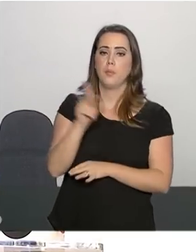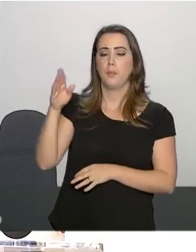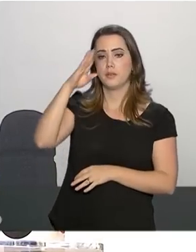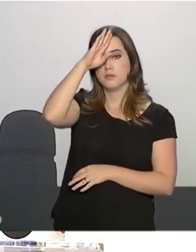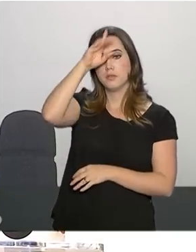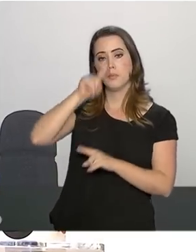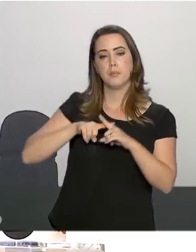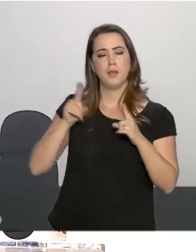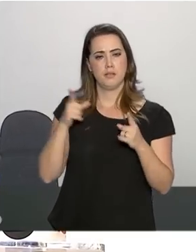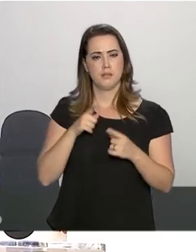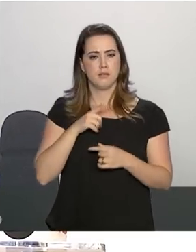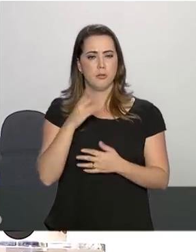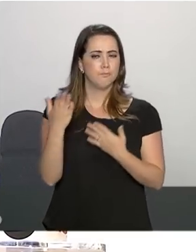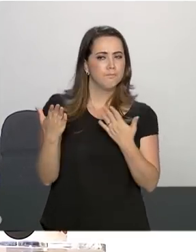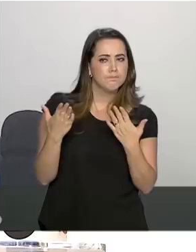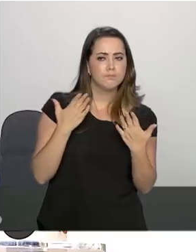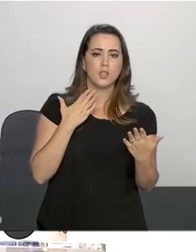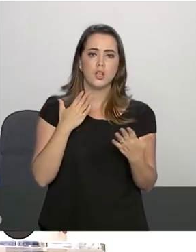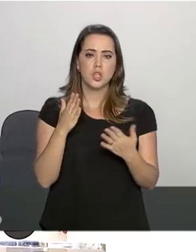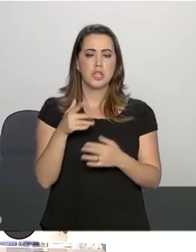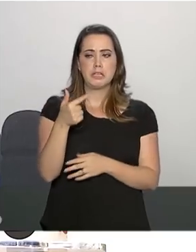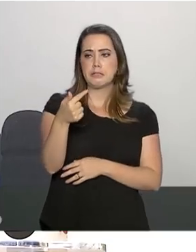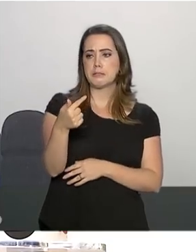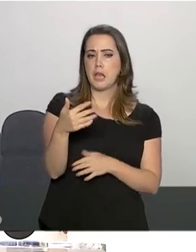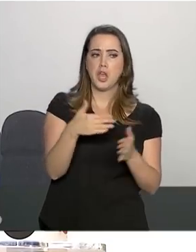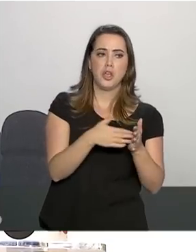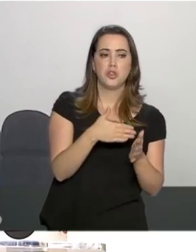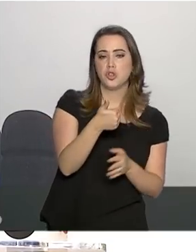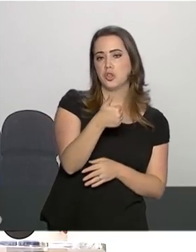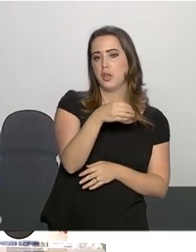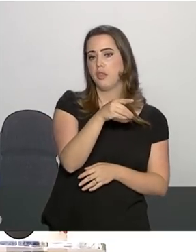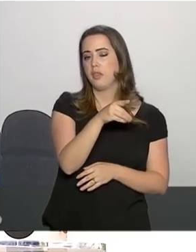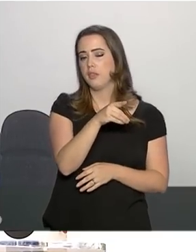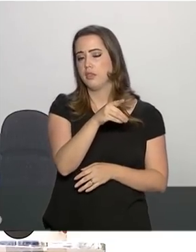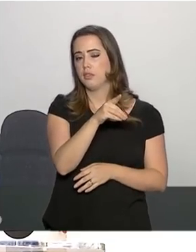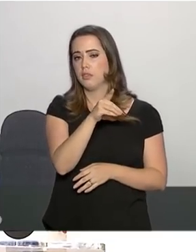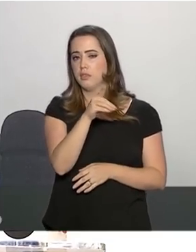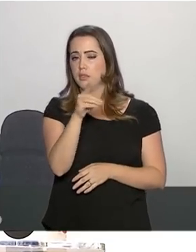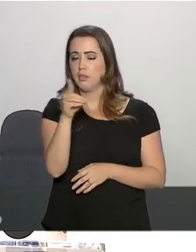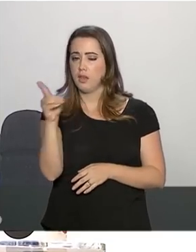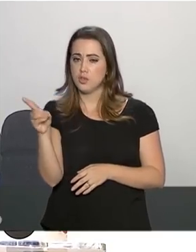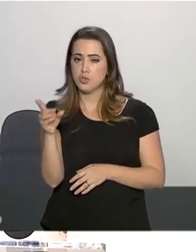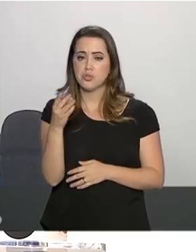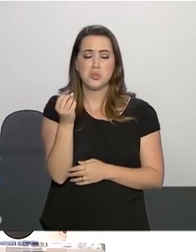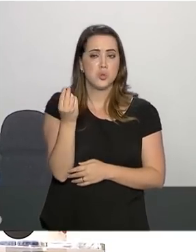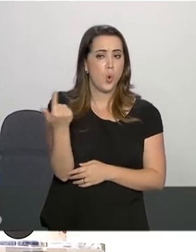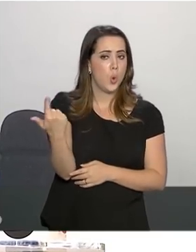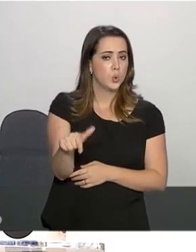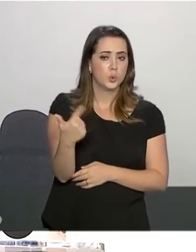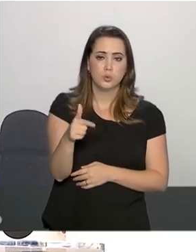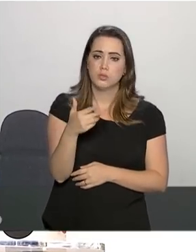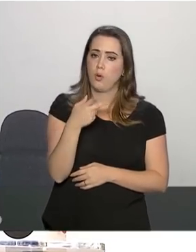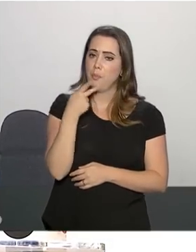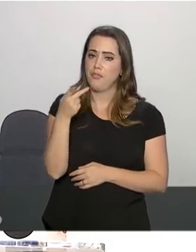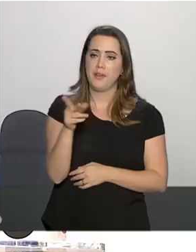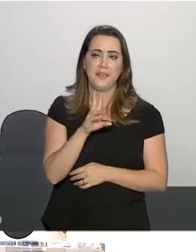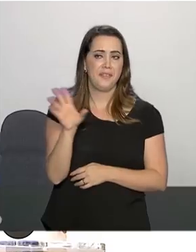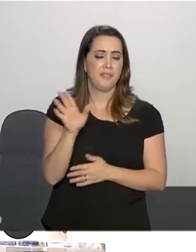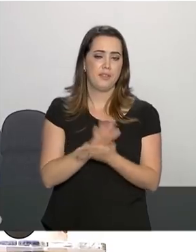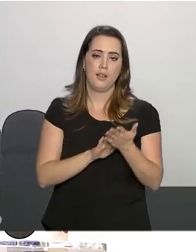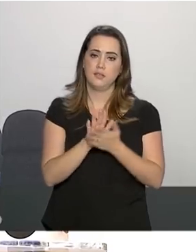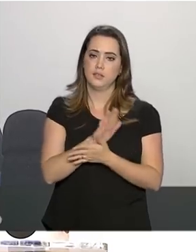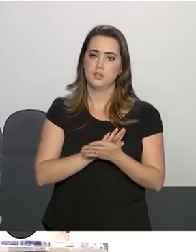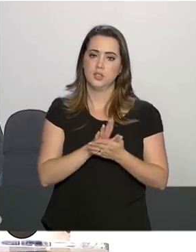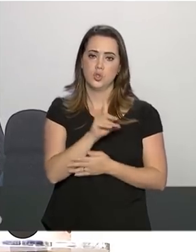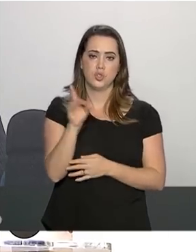passaram algum tipo de previsão, do tipo de entre sete e dez dias? Pode ser que ele possa deixar o hospital ou realmente não tem como falar em nem previsão nesse